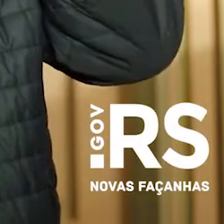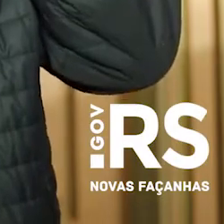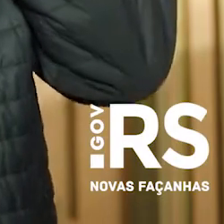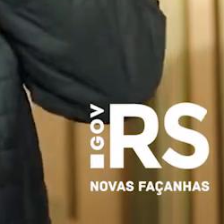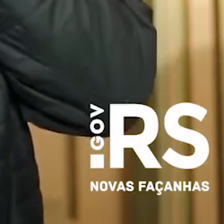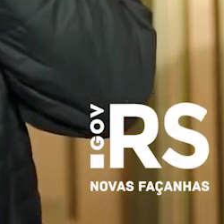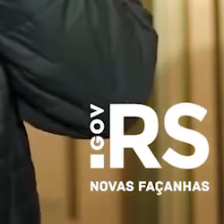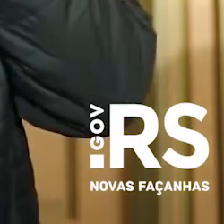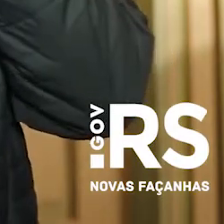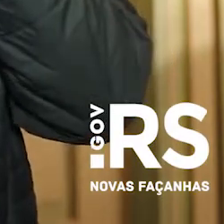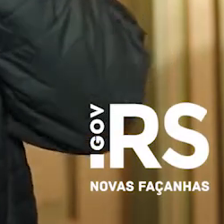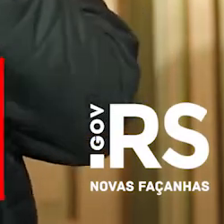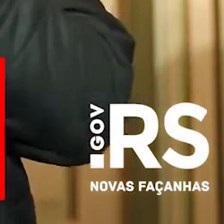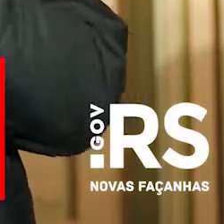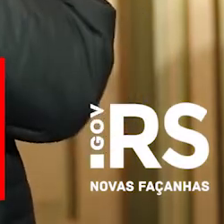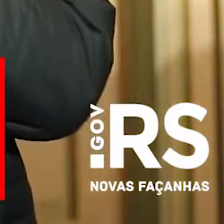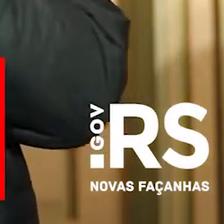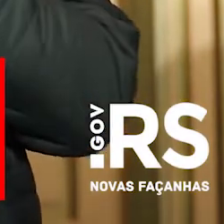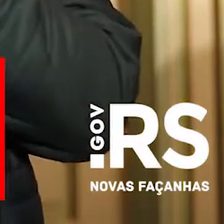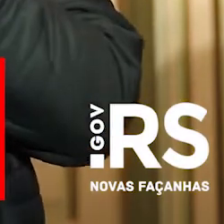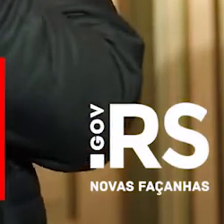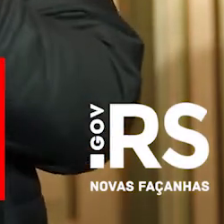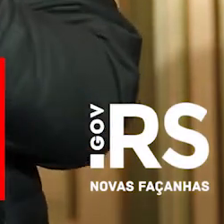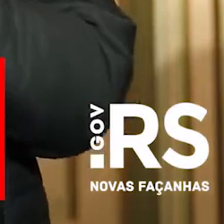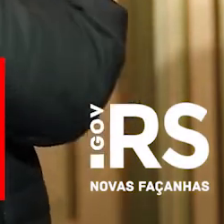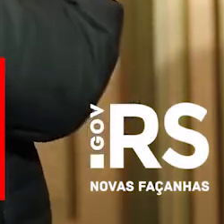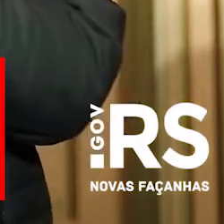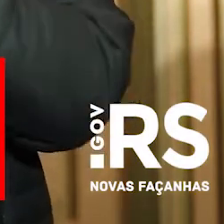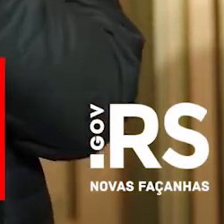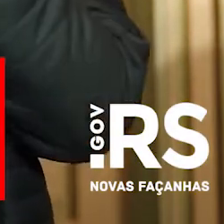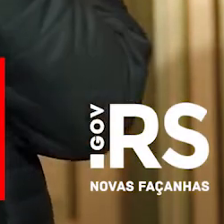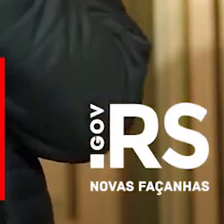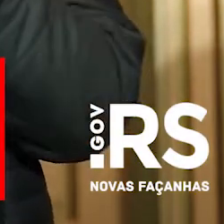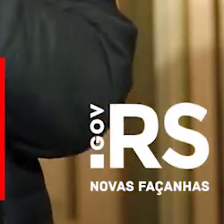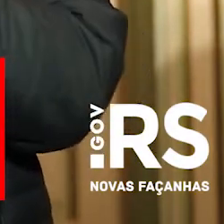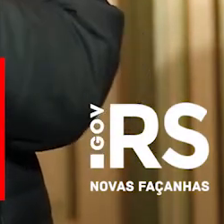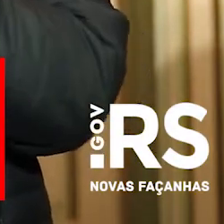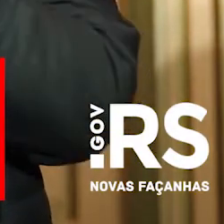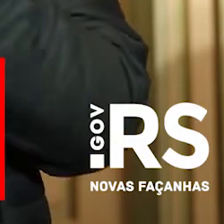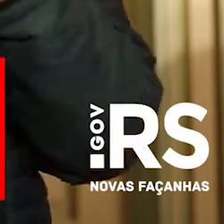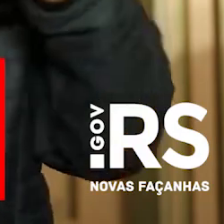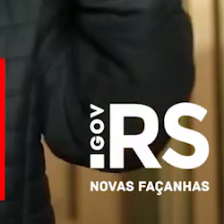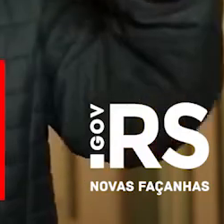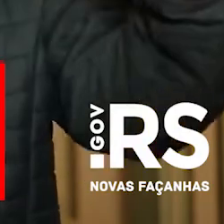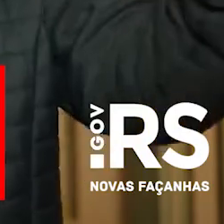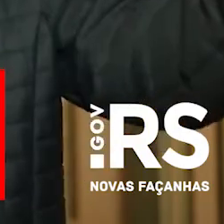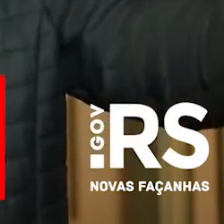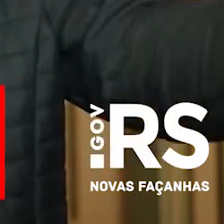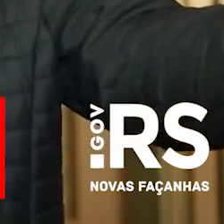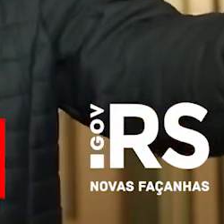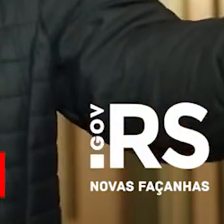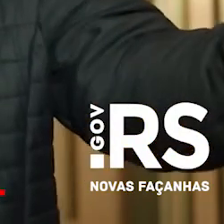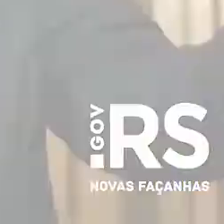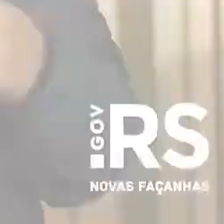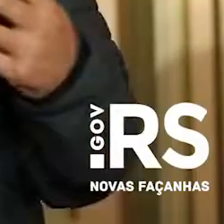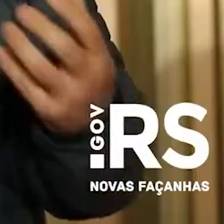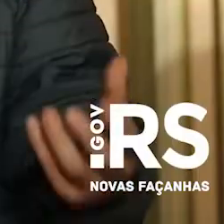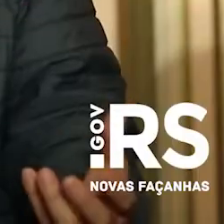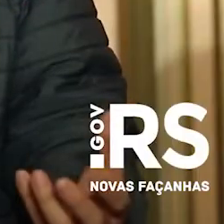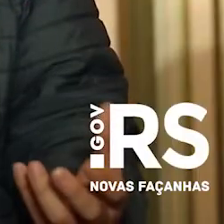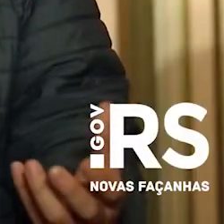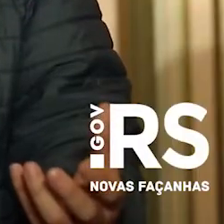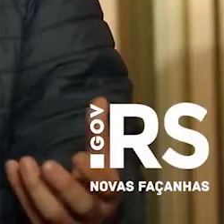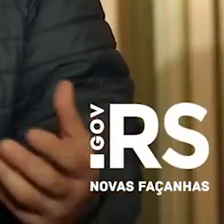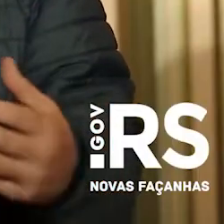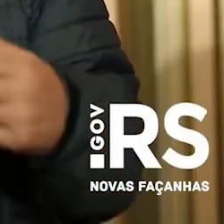boca e no nariz. Ela deve cobrir toda a superfície e eu não mais vou tocar nessa máscara enquanto eu estiver utilizando. A